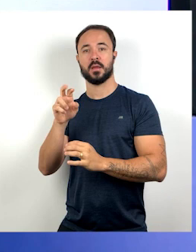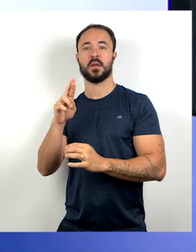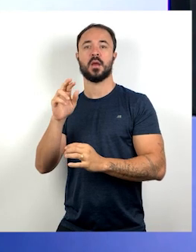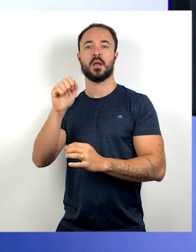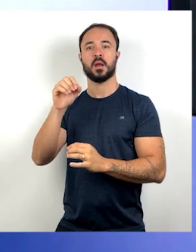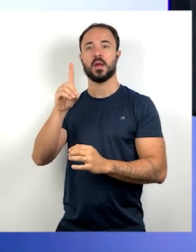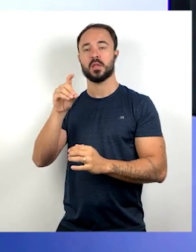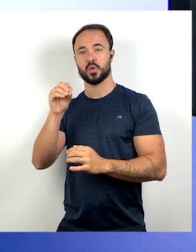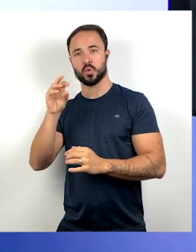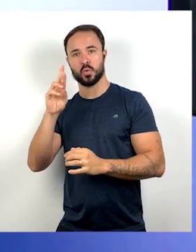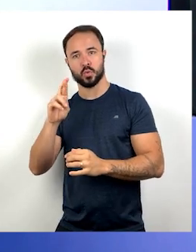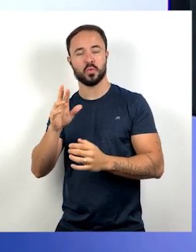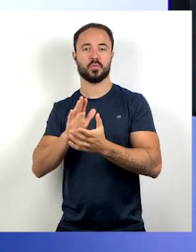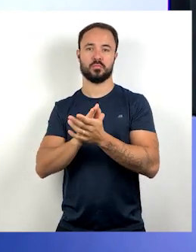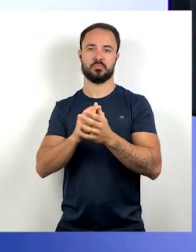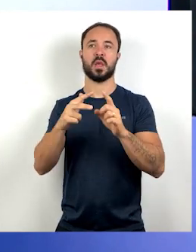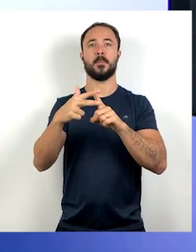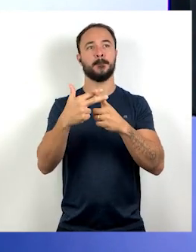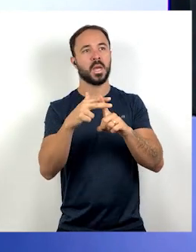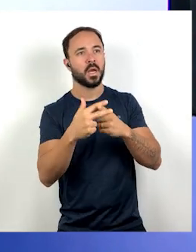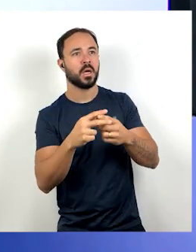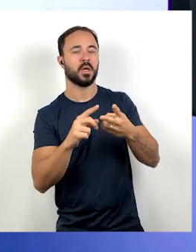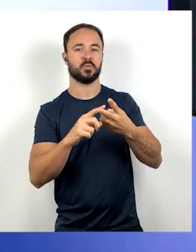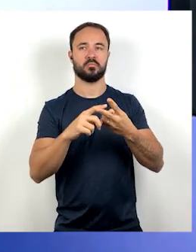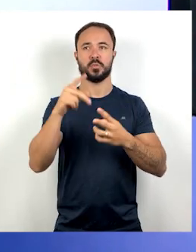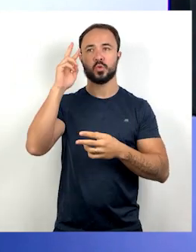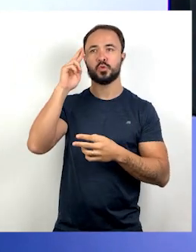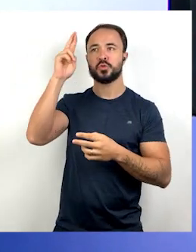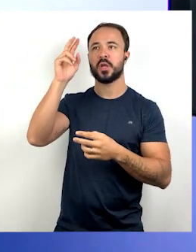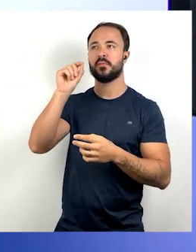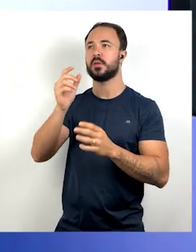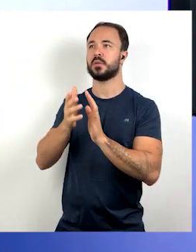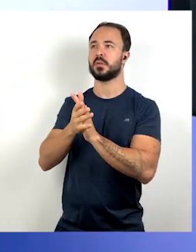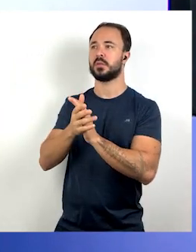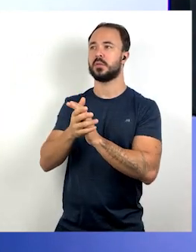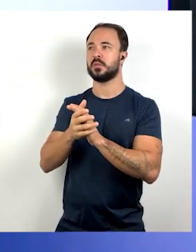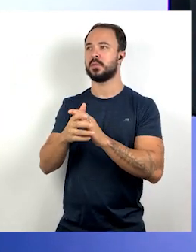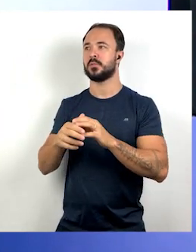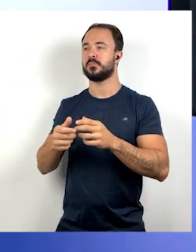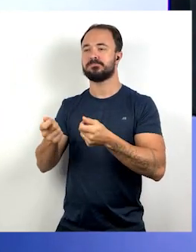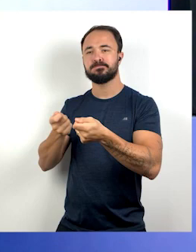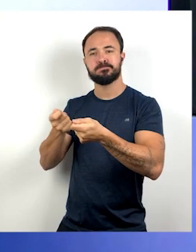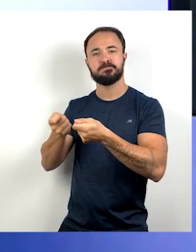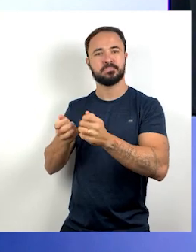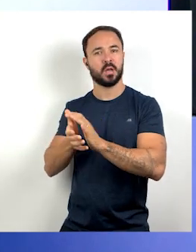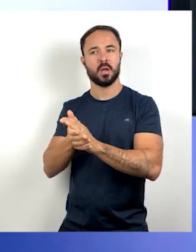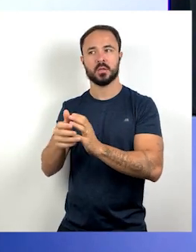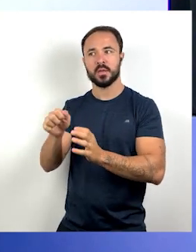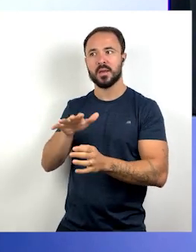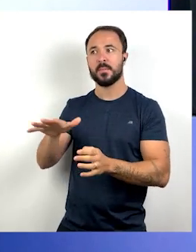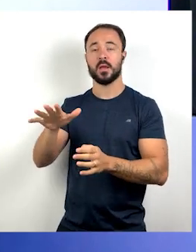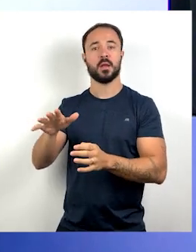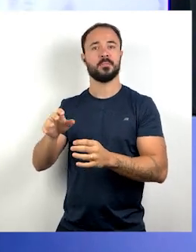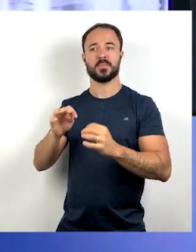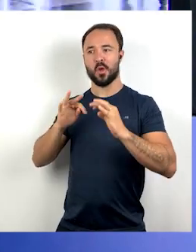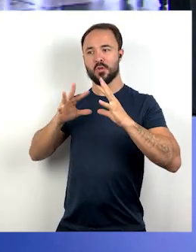gerentes de operações. Todas essas funções são voltadas para o trabalho nas indústrias.